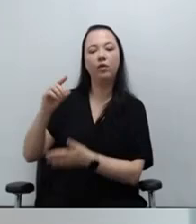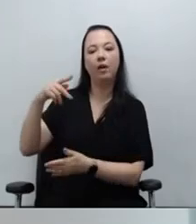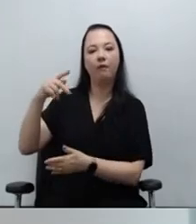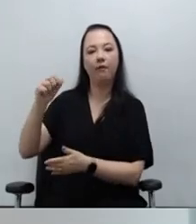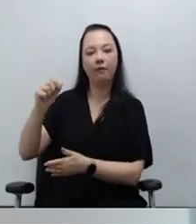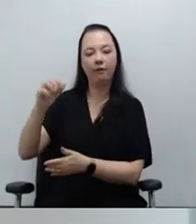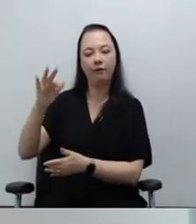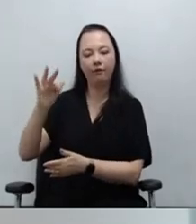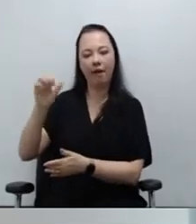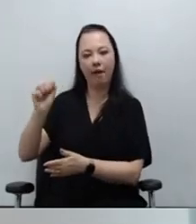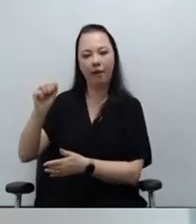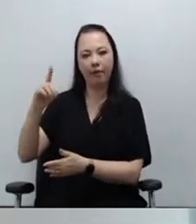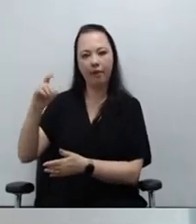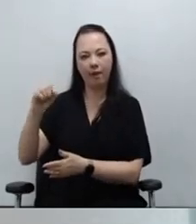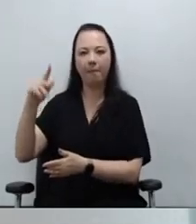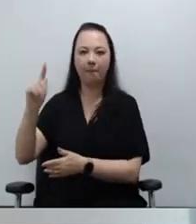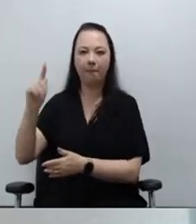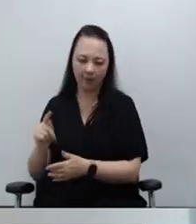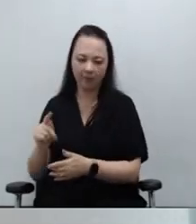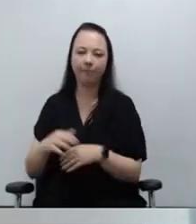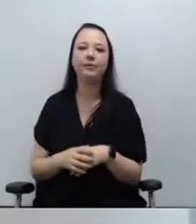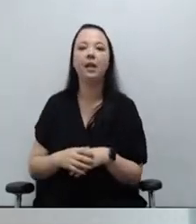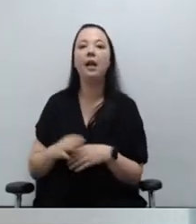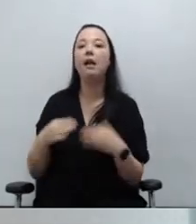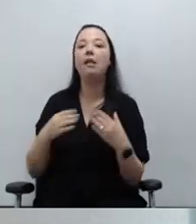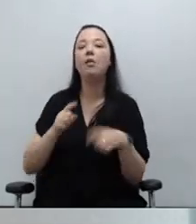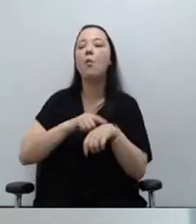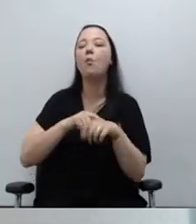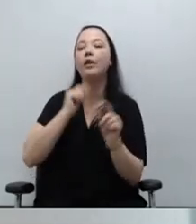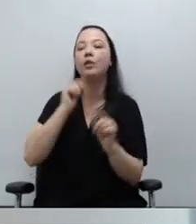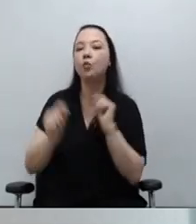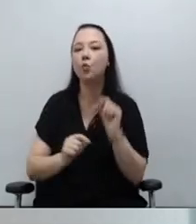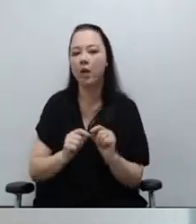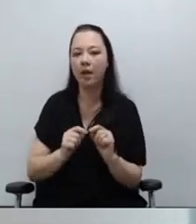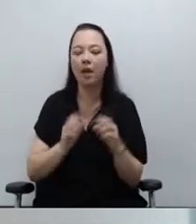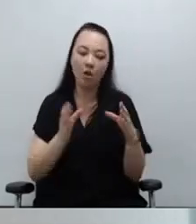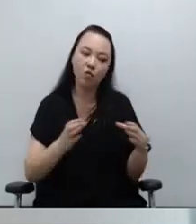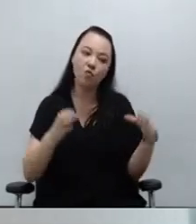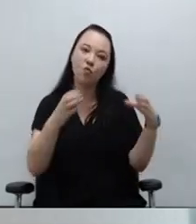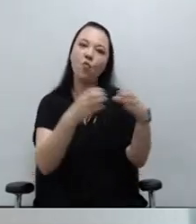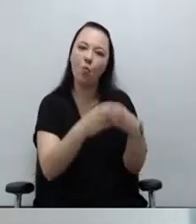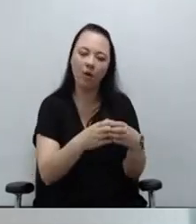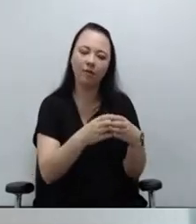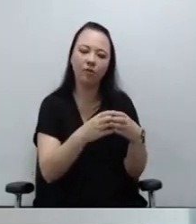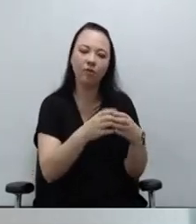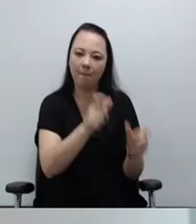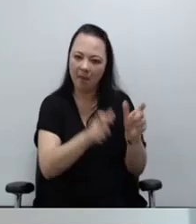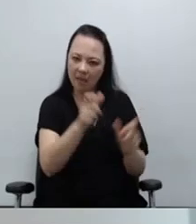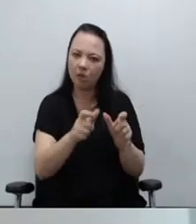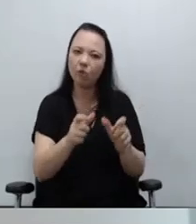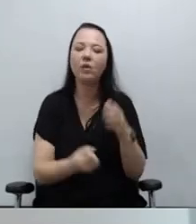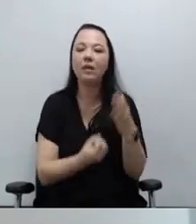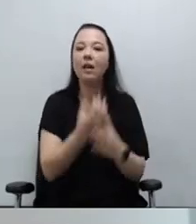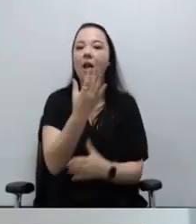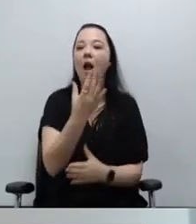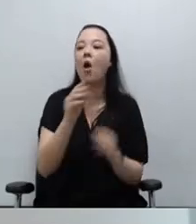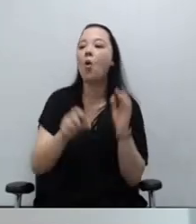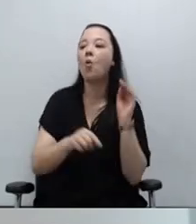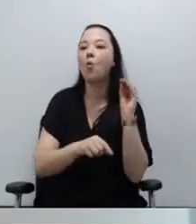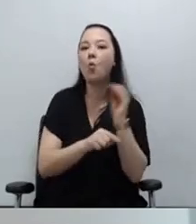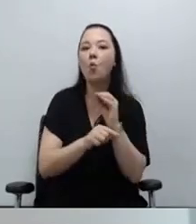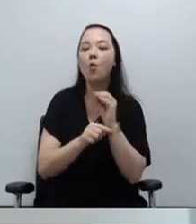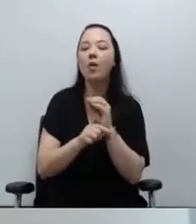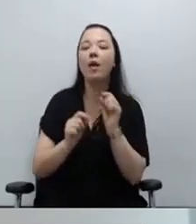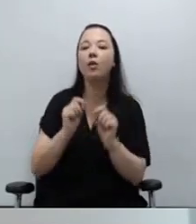Trata-se de um importante movimento de construção coletiva que se propõe a pensar uma política de cuidados da pessoa com deficiência para